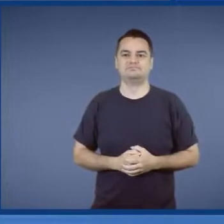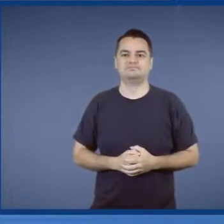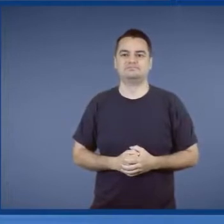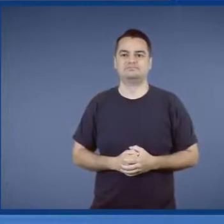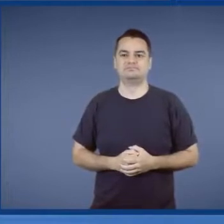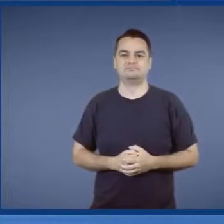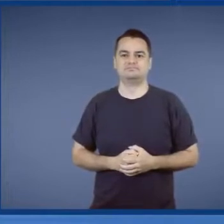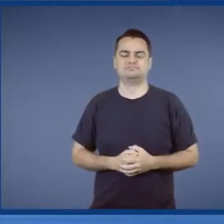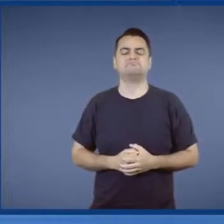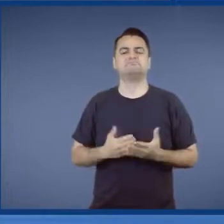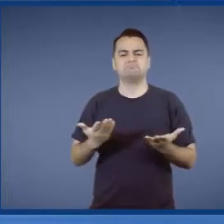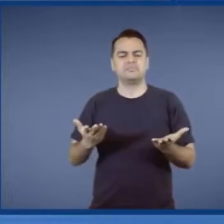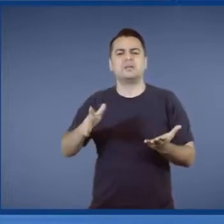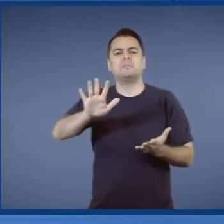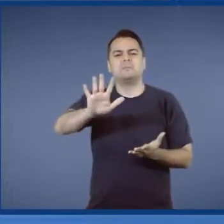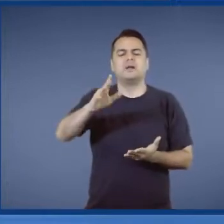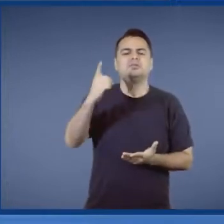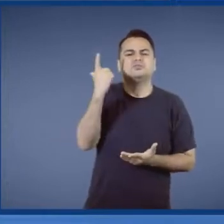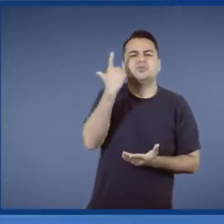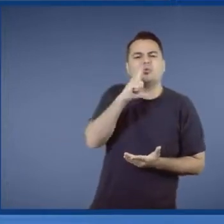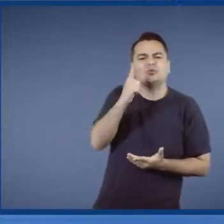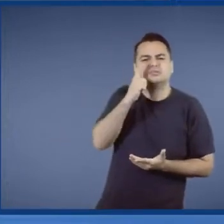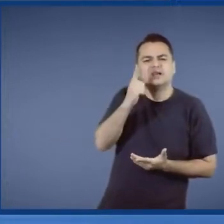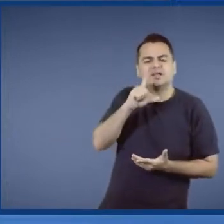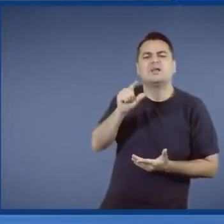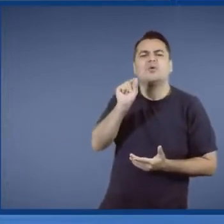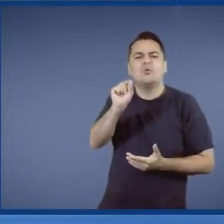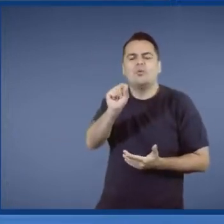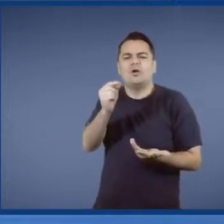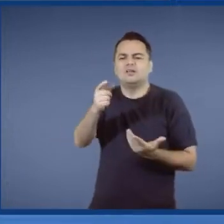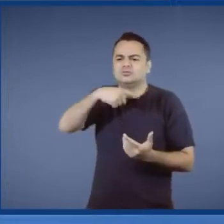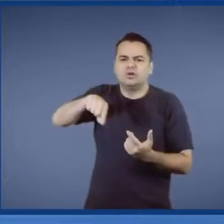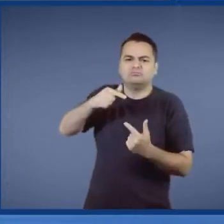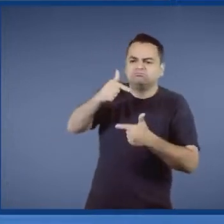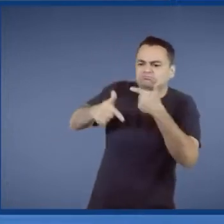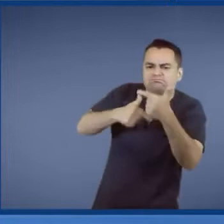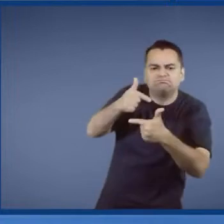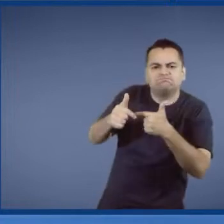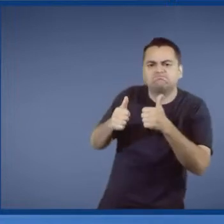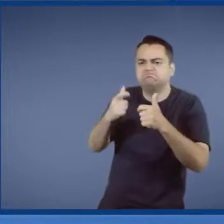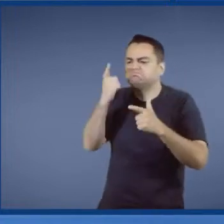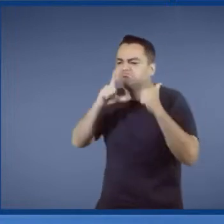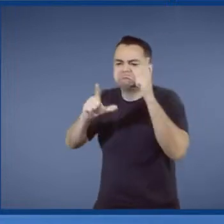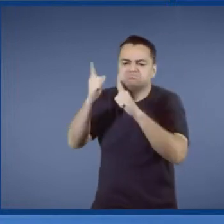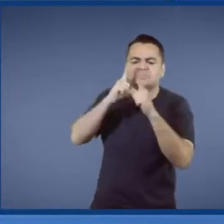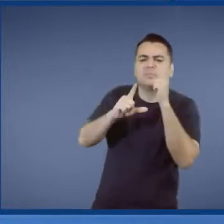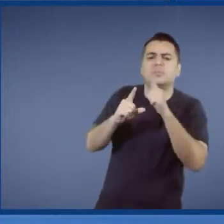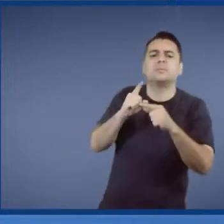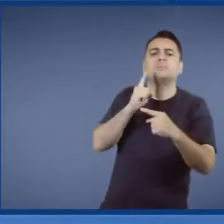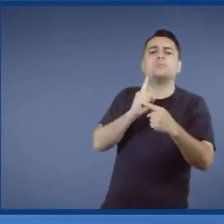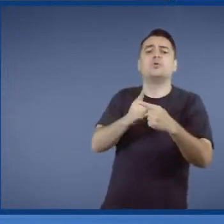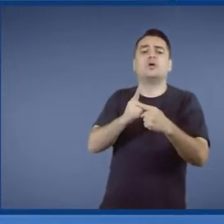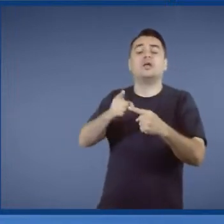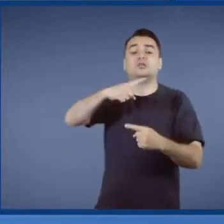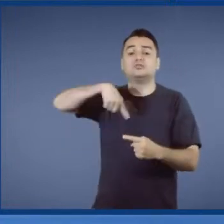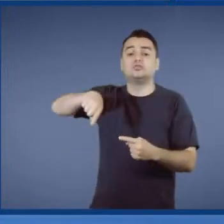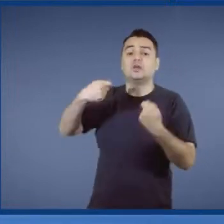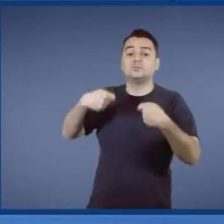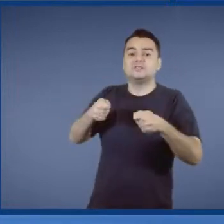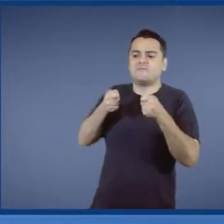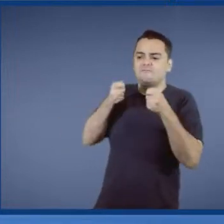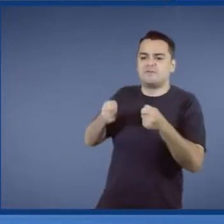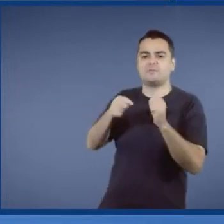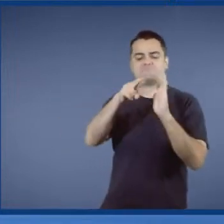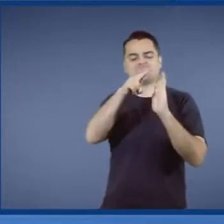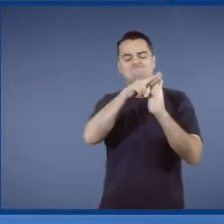A gente só consegue ter sucesso com a iniciativa privada se a gente fortalecer a regulação. E hoje eu tenho grandes